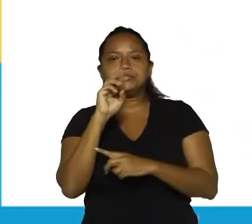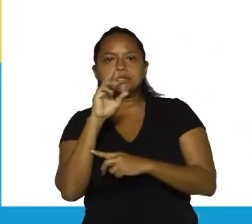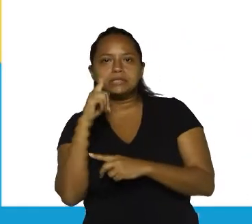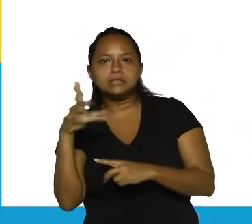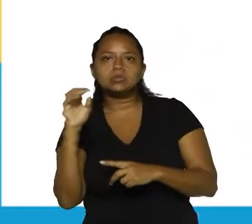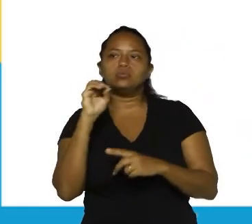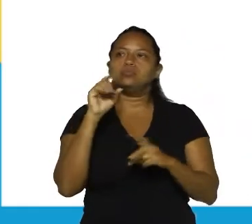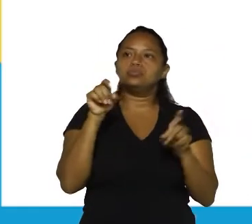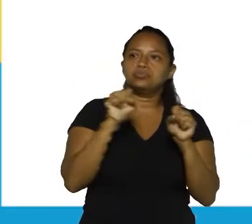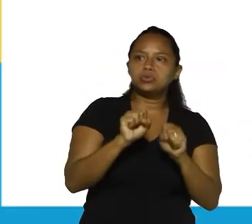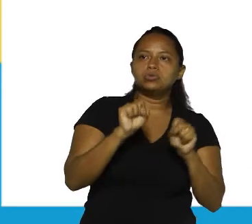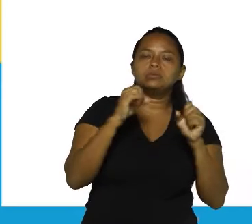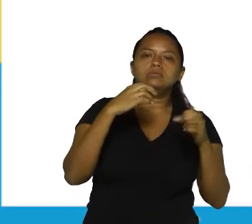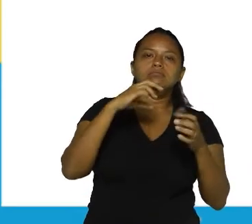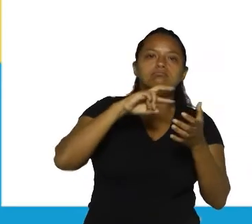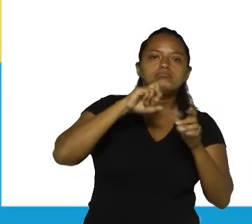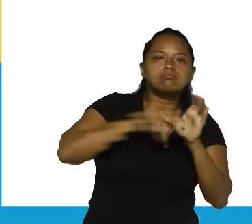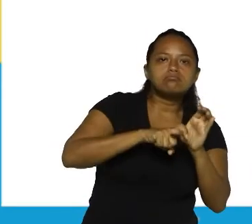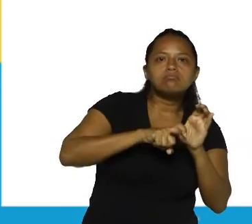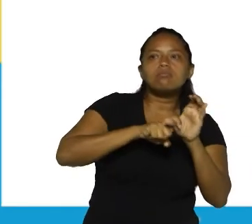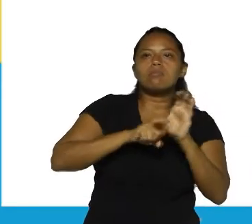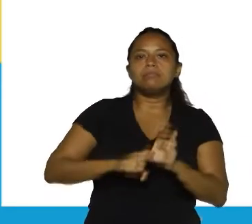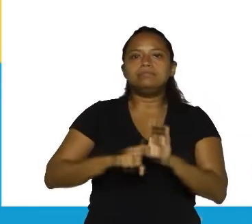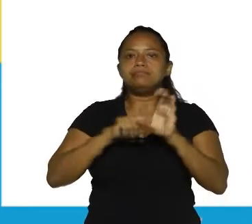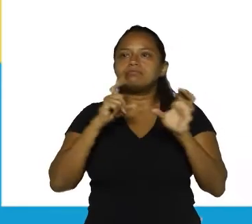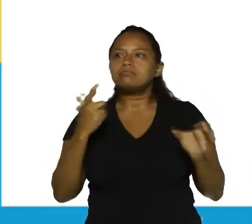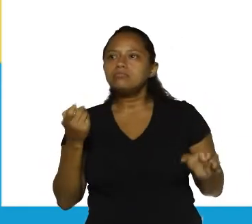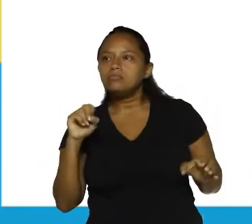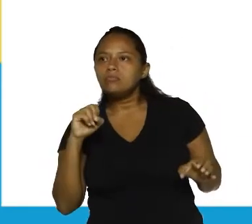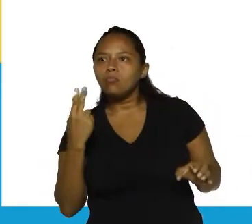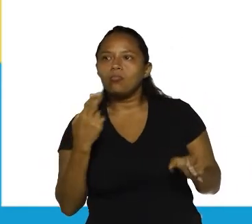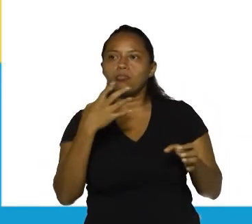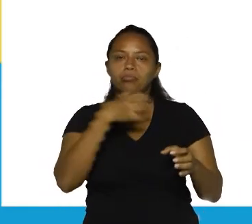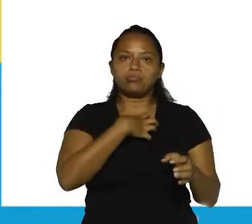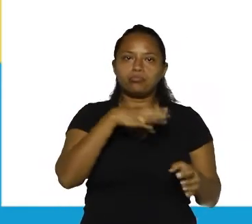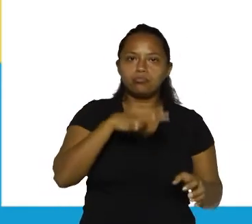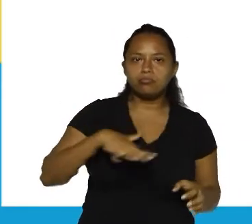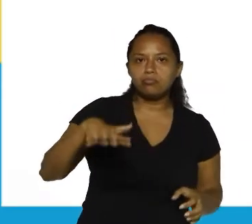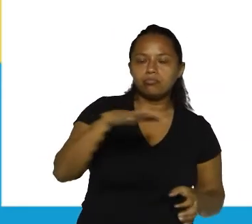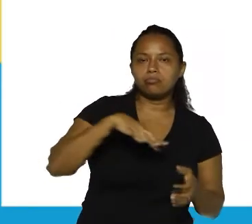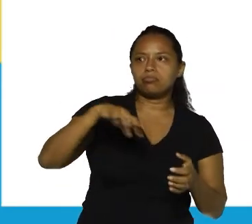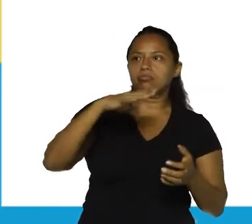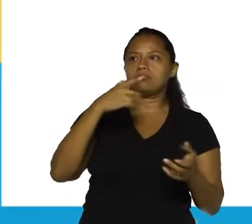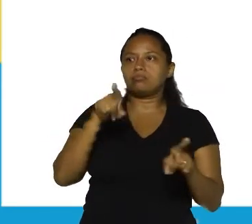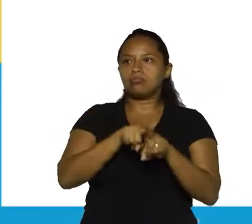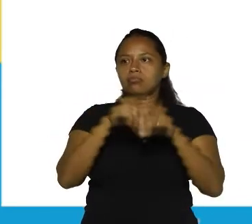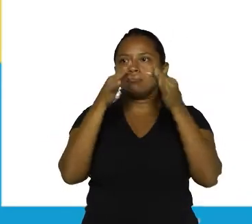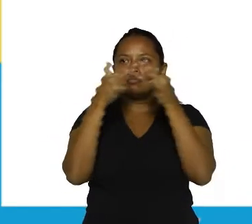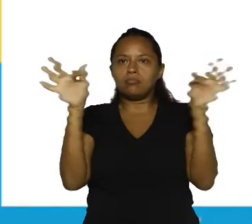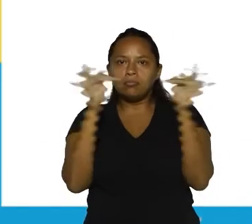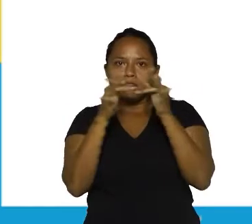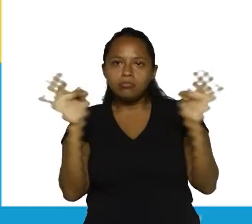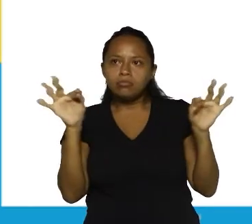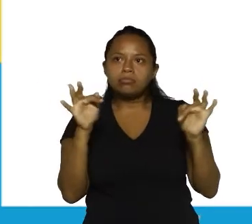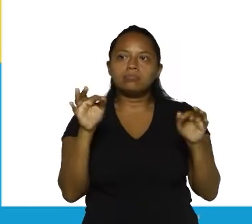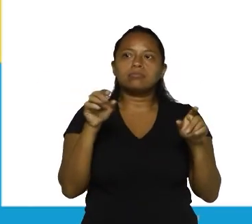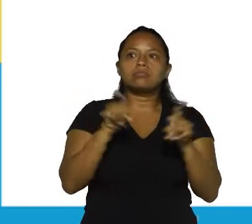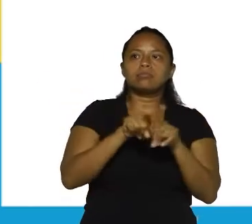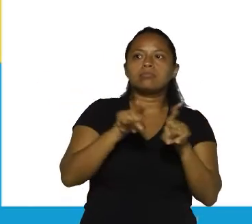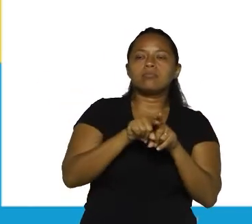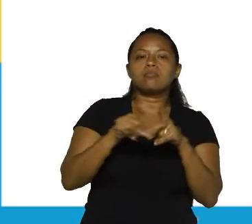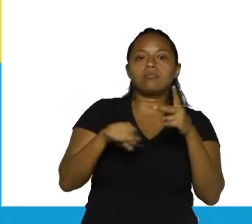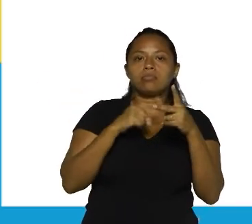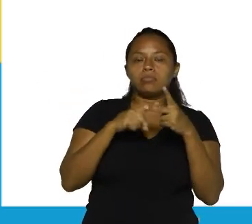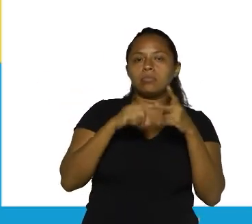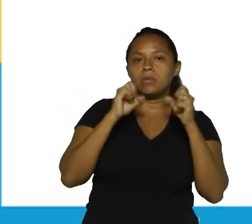conectivo, as duas conseguem... A gente consegue atribuir sentido às duas separadas, ok? Eu digo duas, mas eu